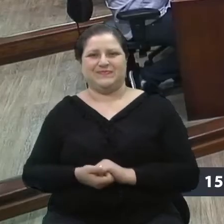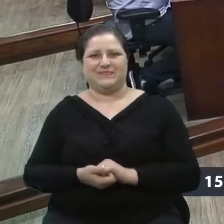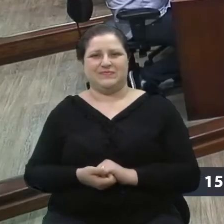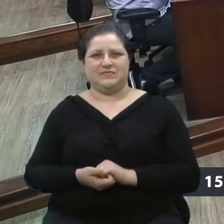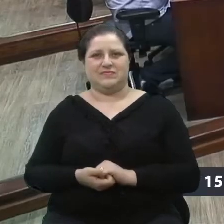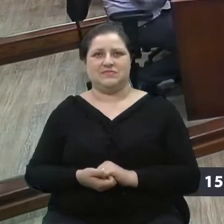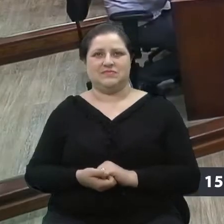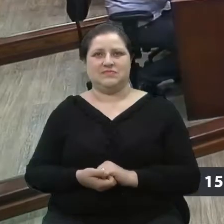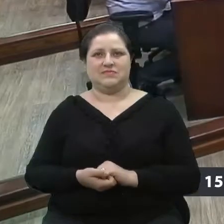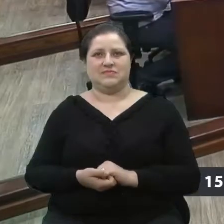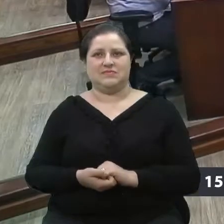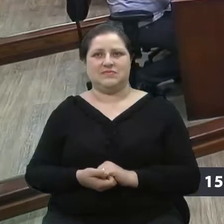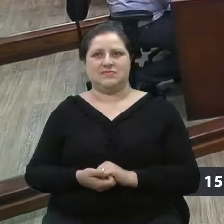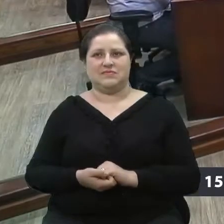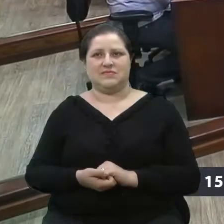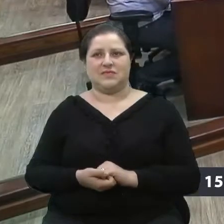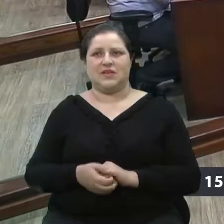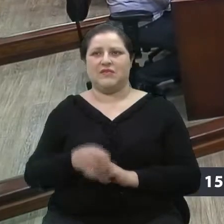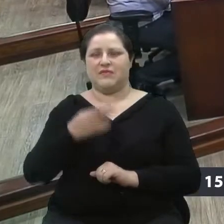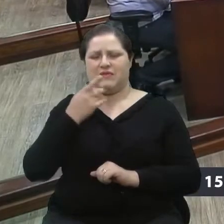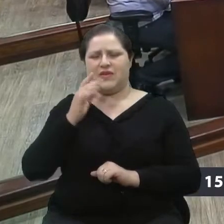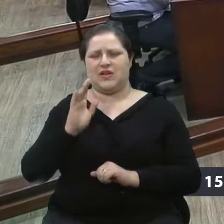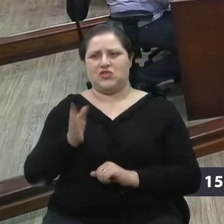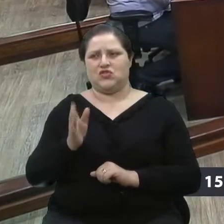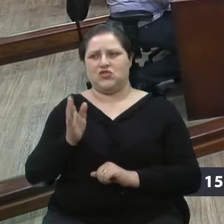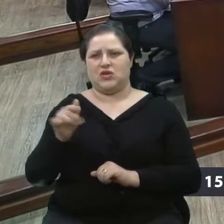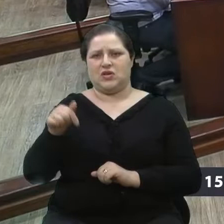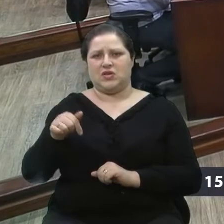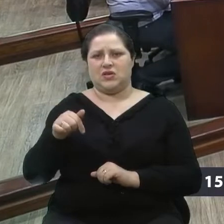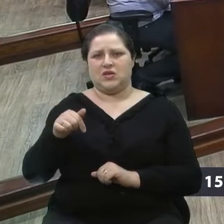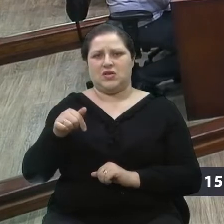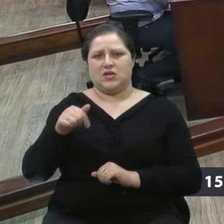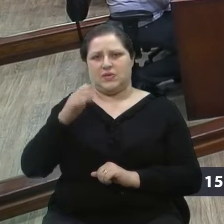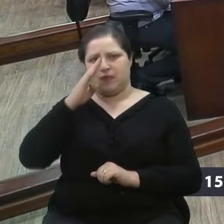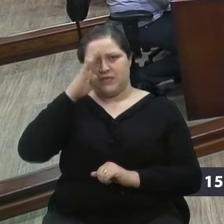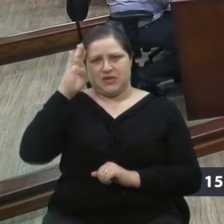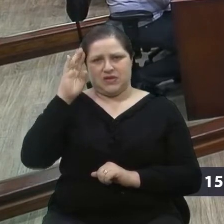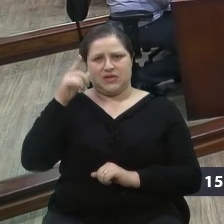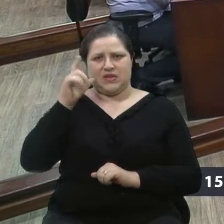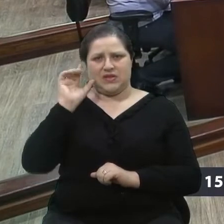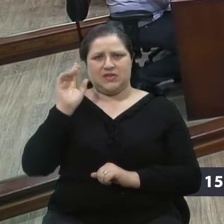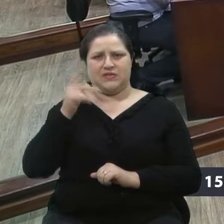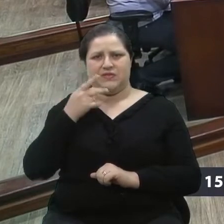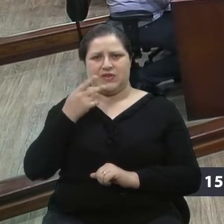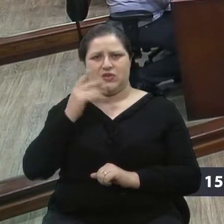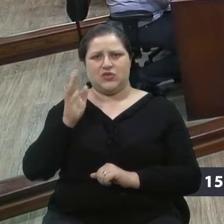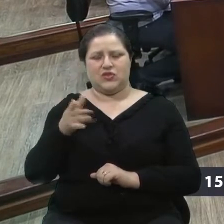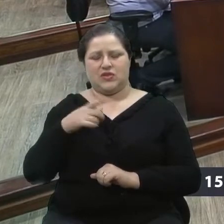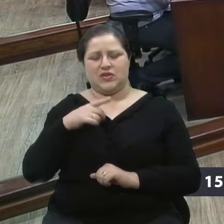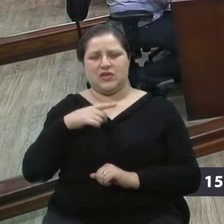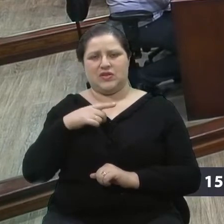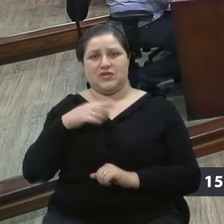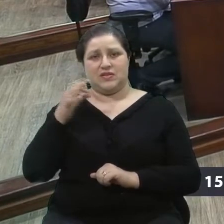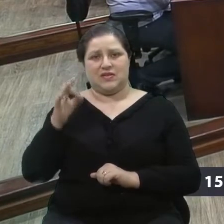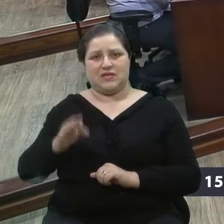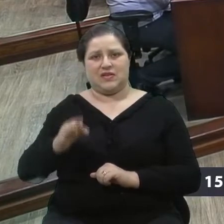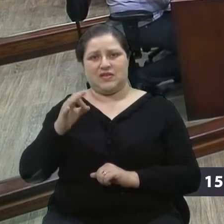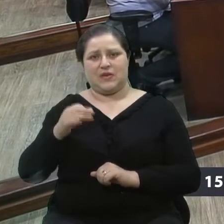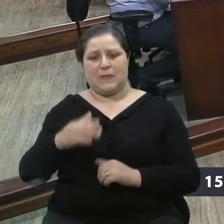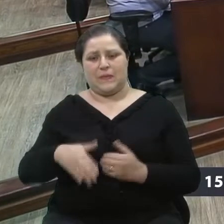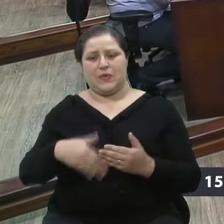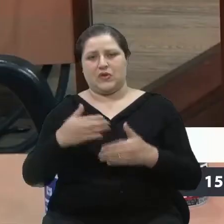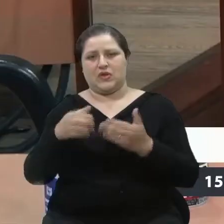Uma parte, vereador. Bem, para fazer essa referência, a gente já falou aqui, o vereador Bressan citou antes, mas para deixar essa certeza, sim, que o processo esse de